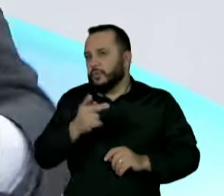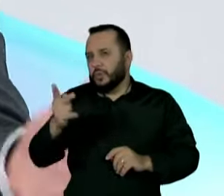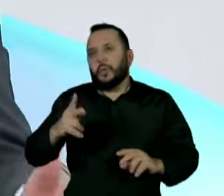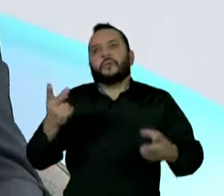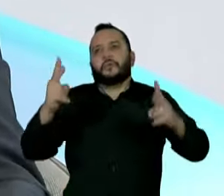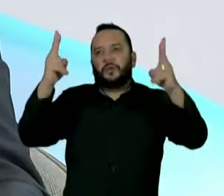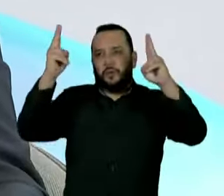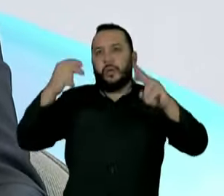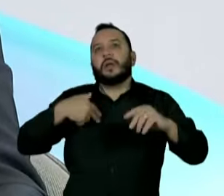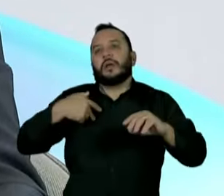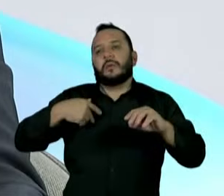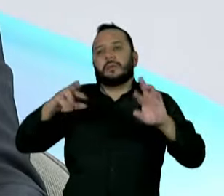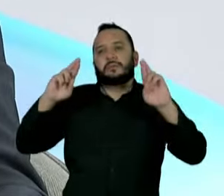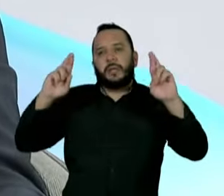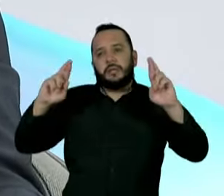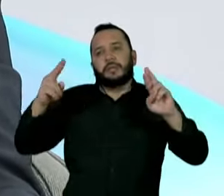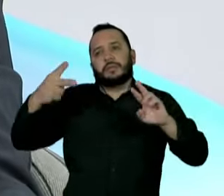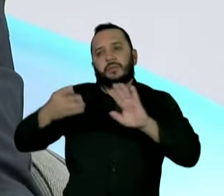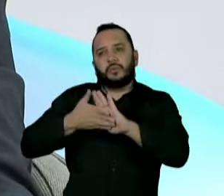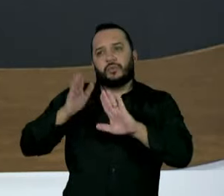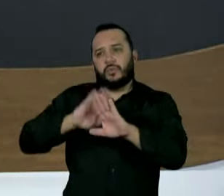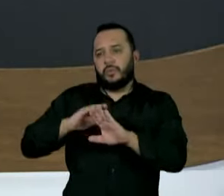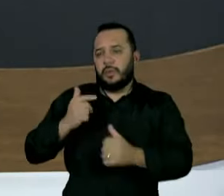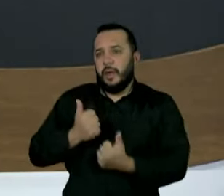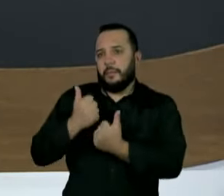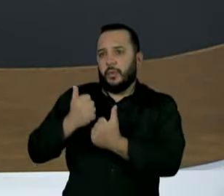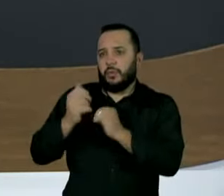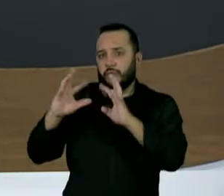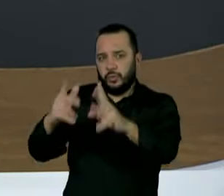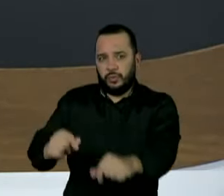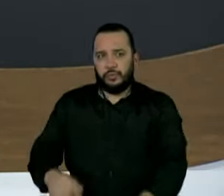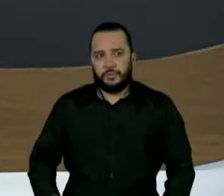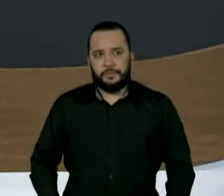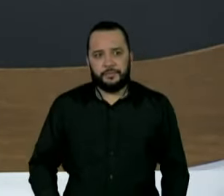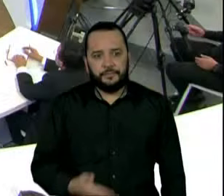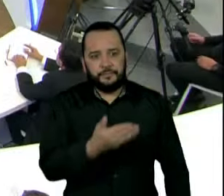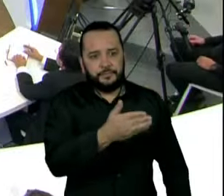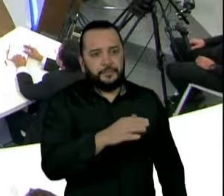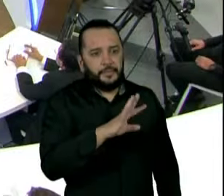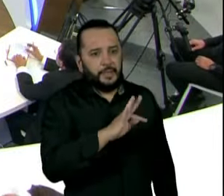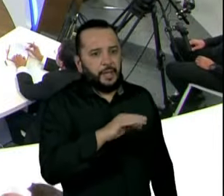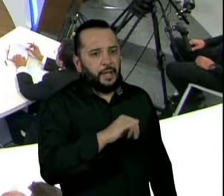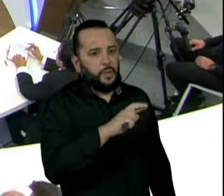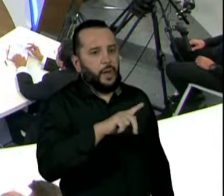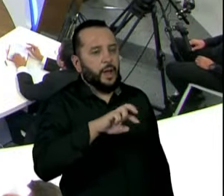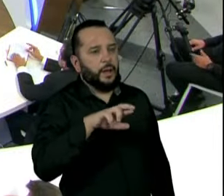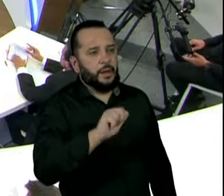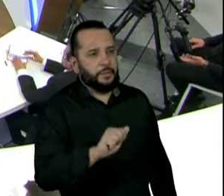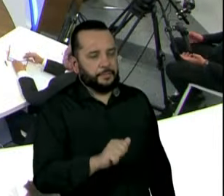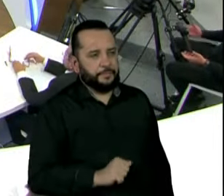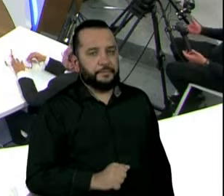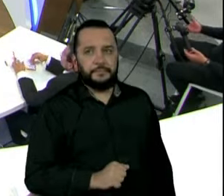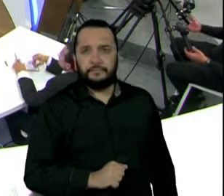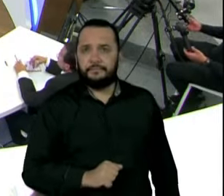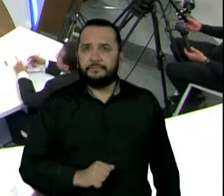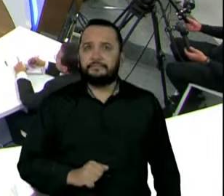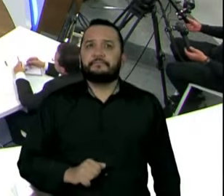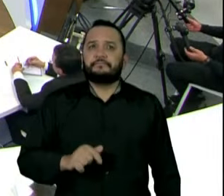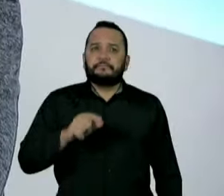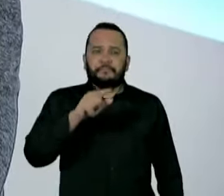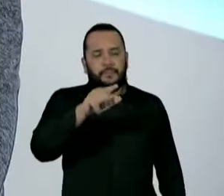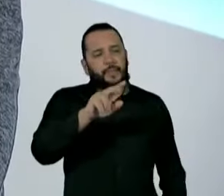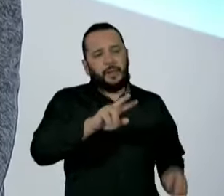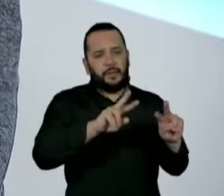E espero estar no segundo turno e ter apoio de todos. Taiguara? Governador, eu queria falar de educação. Recentemente, o senhor